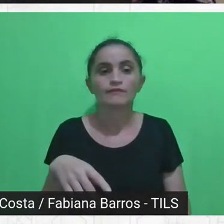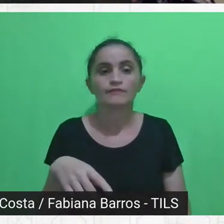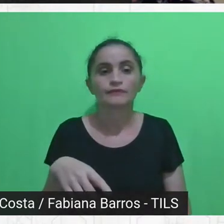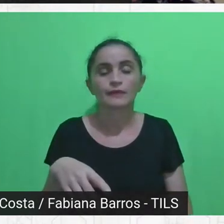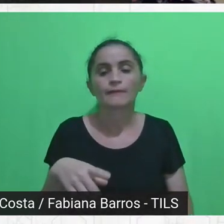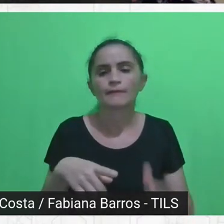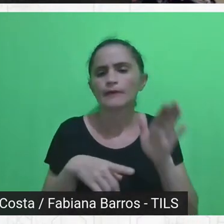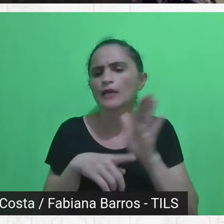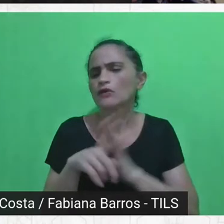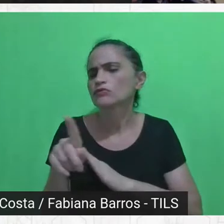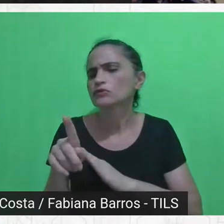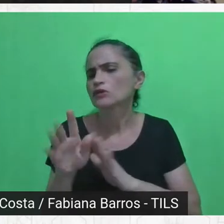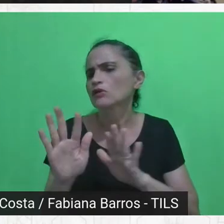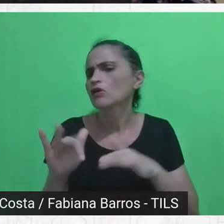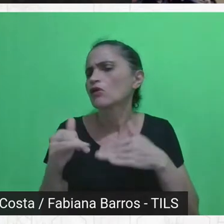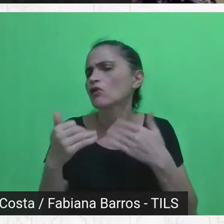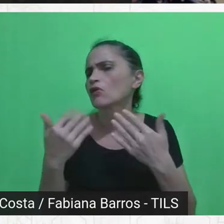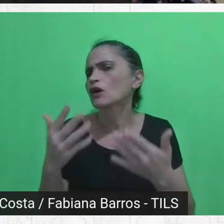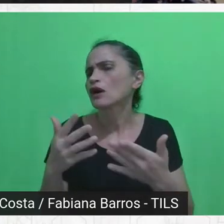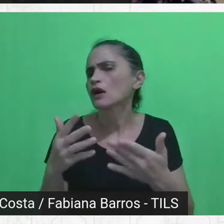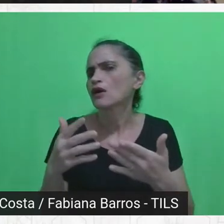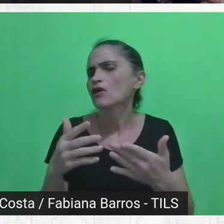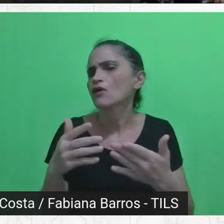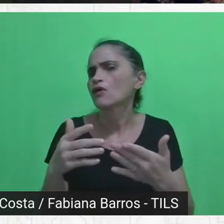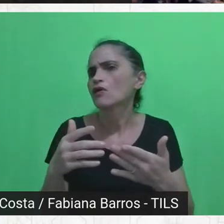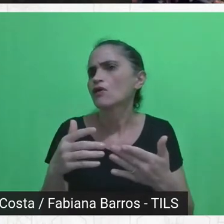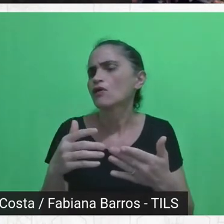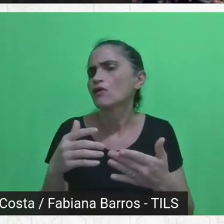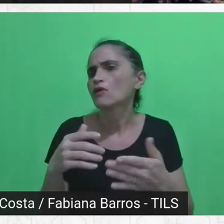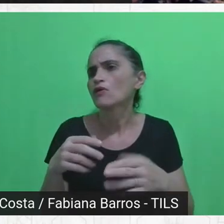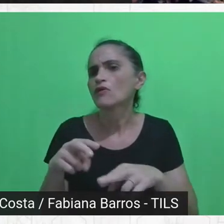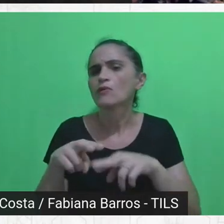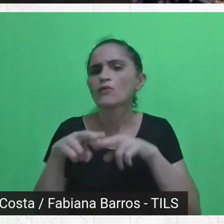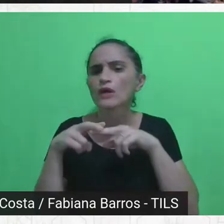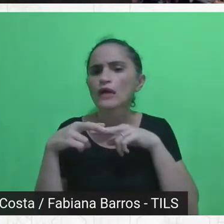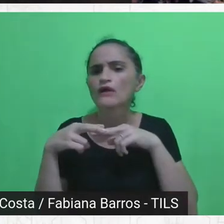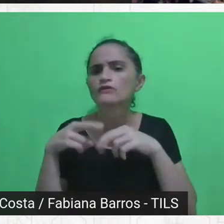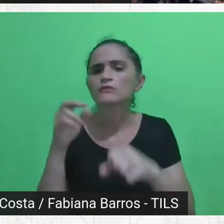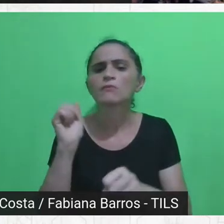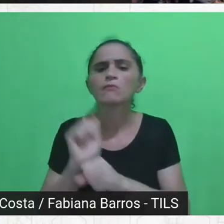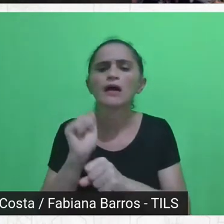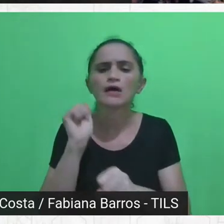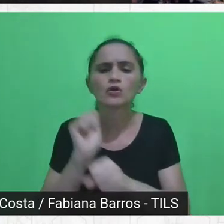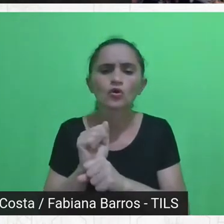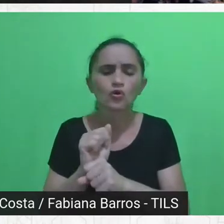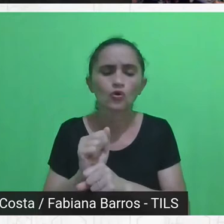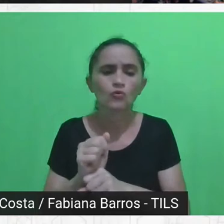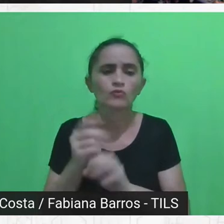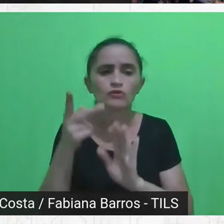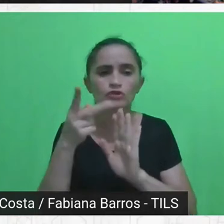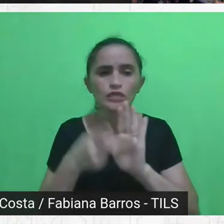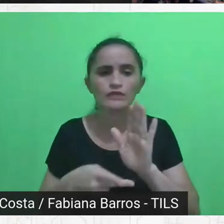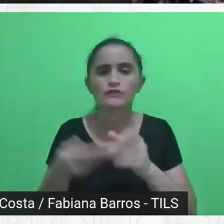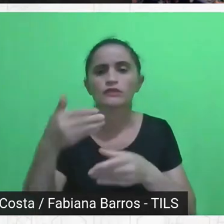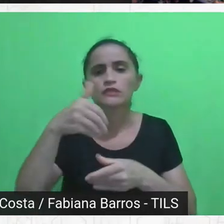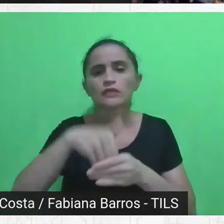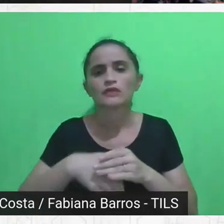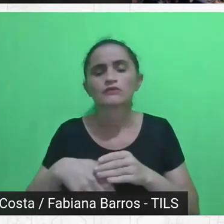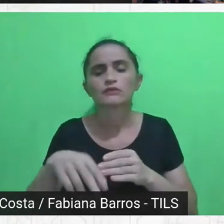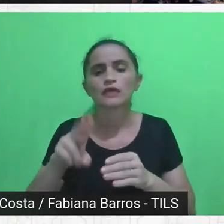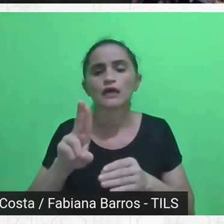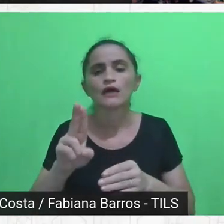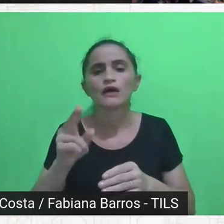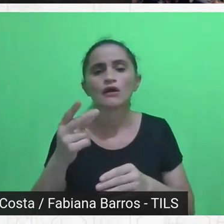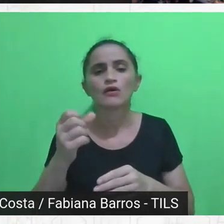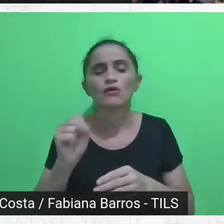continuidade e que desafios atuais haveria na residência da arquitetura e urbanismo na Universidade de São Paulo, então, eu gostaria que vocês pudessem se